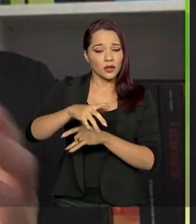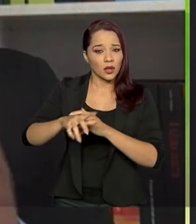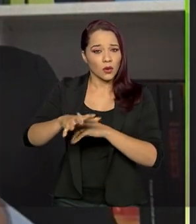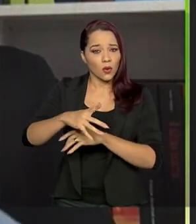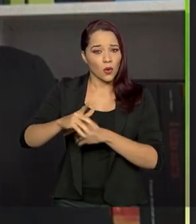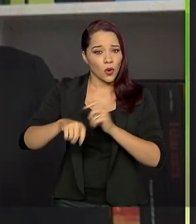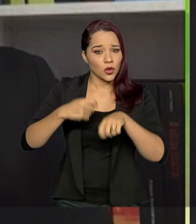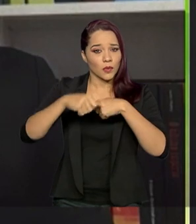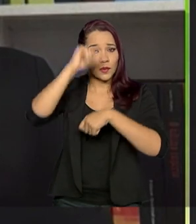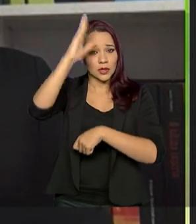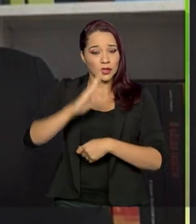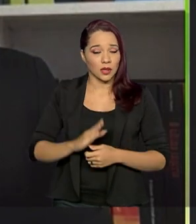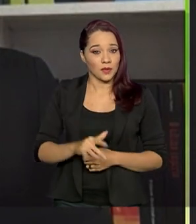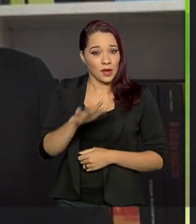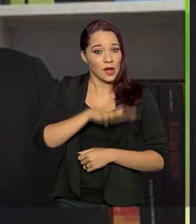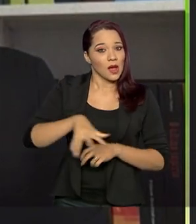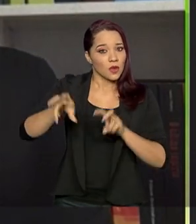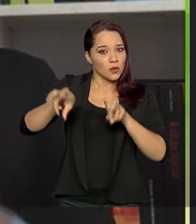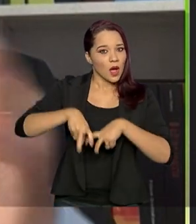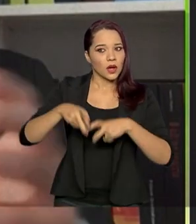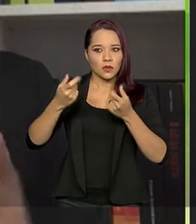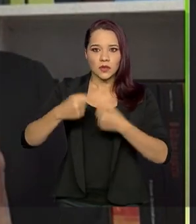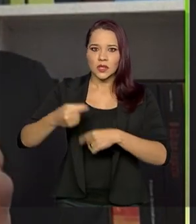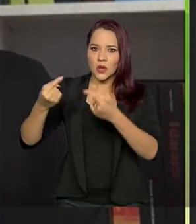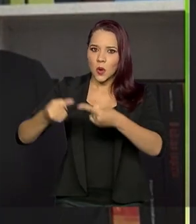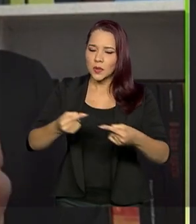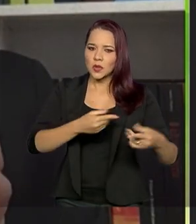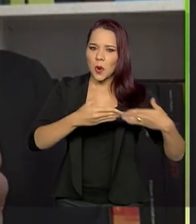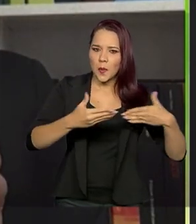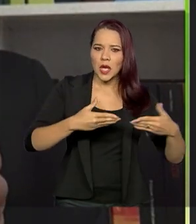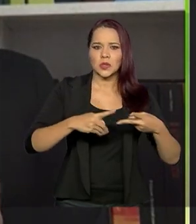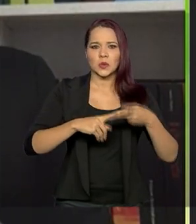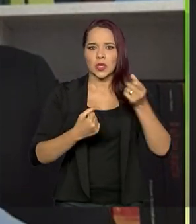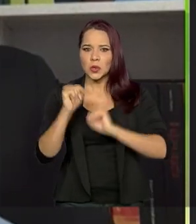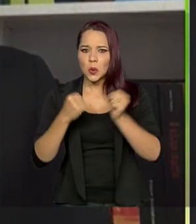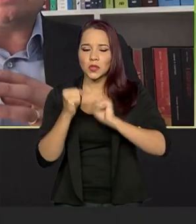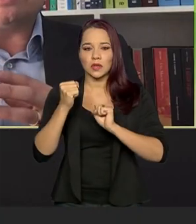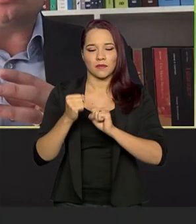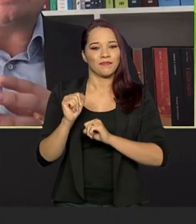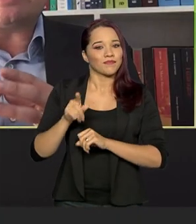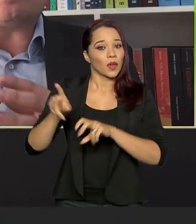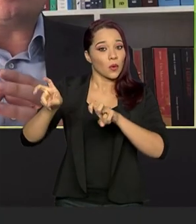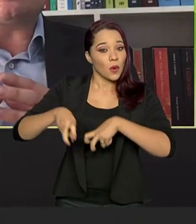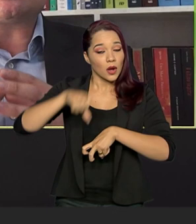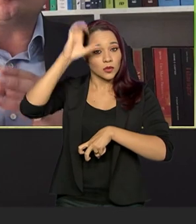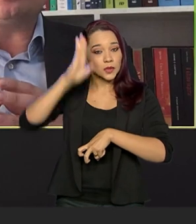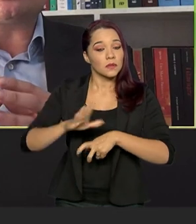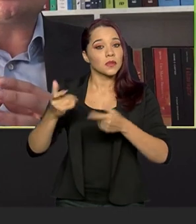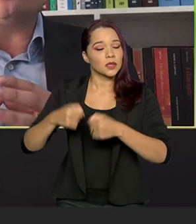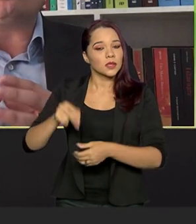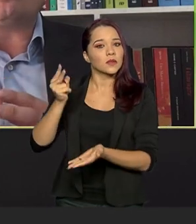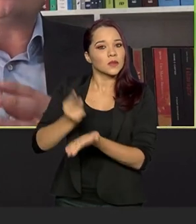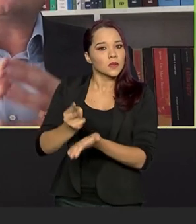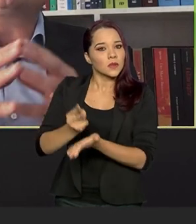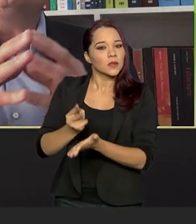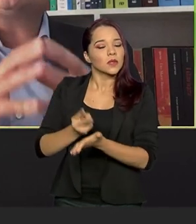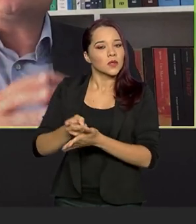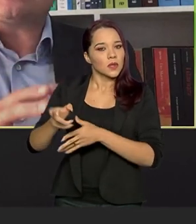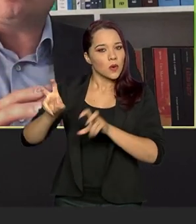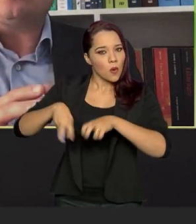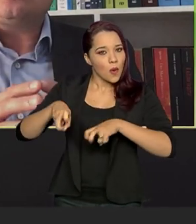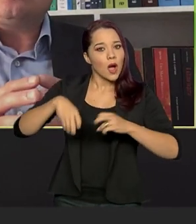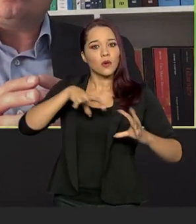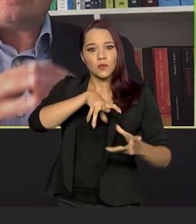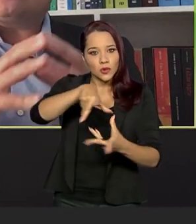brasileira. O agro não precisa ser competitivo com o comércio, indústria, os serviços. O agro brasileiro tem que permanecer competitivo com o agro